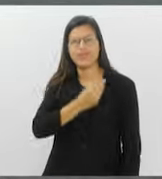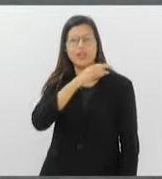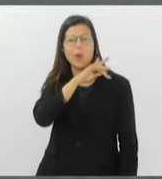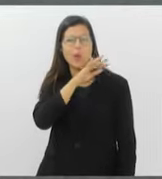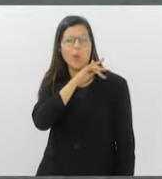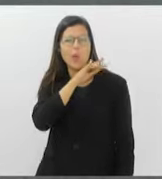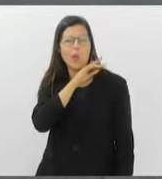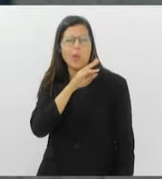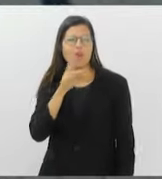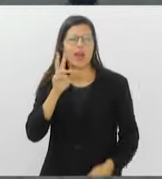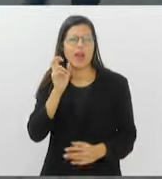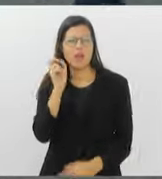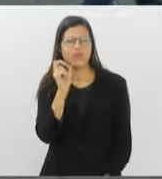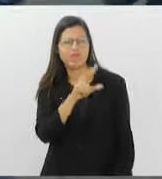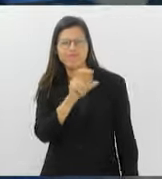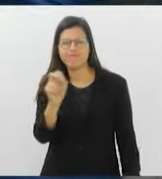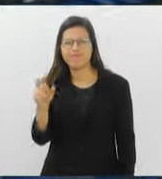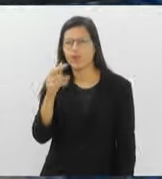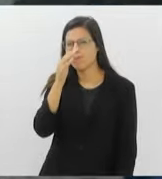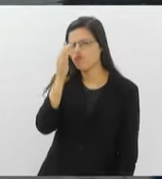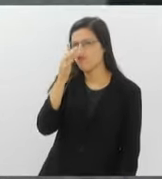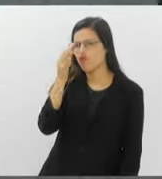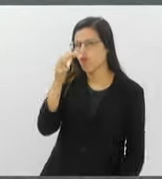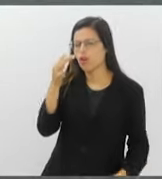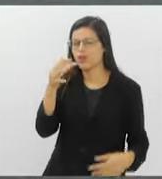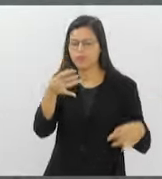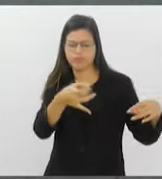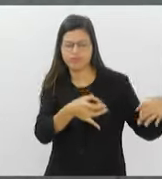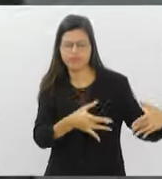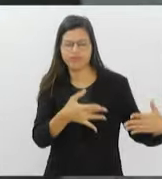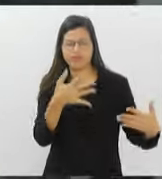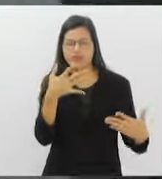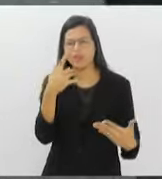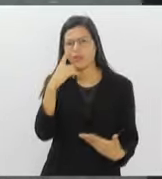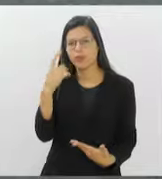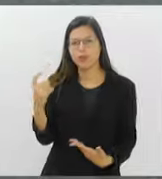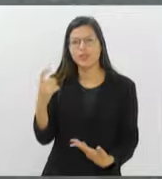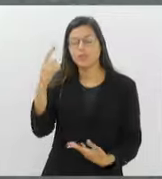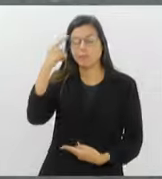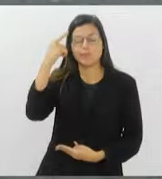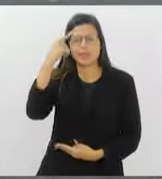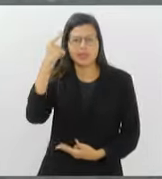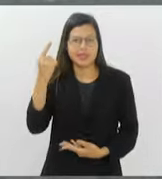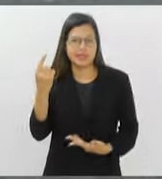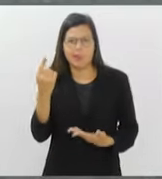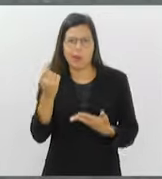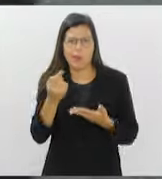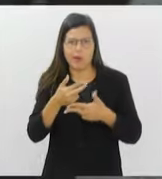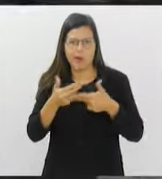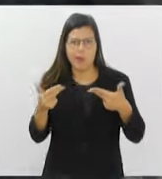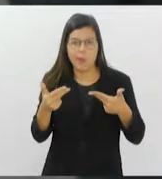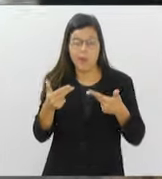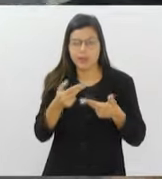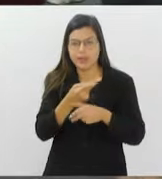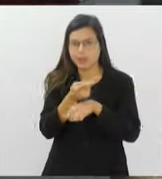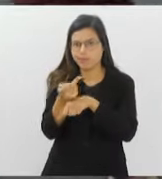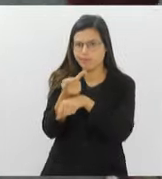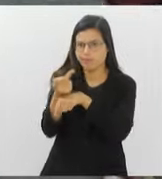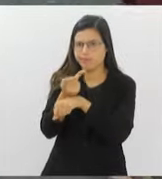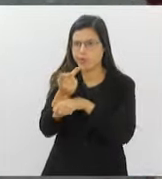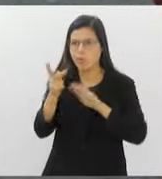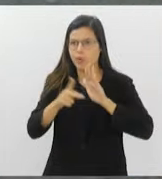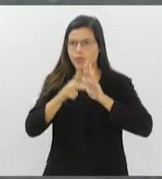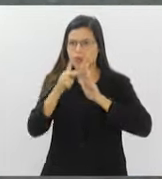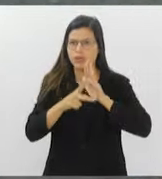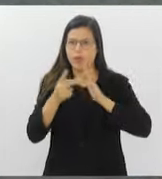flores sendo desperdiçadas e pensei em fazer alguma coisa naquilo. Procurei vários projetos e eu queria alguma coisa no